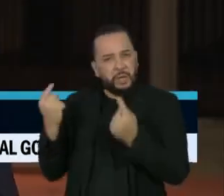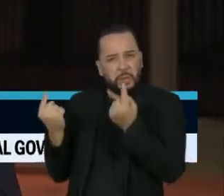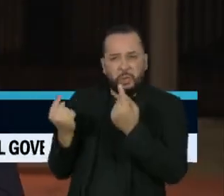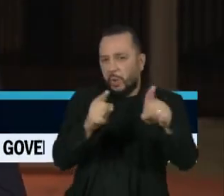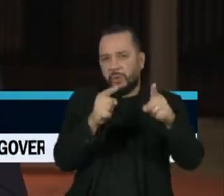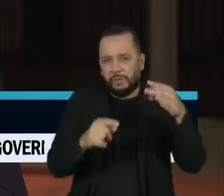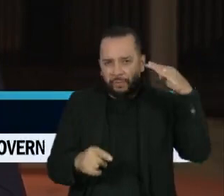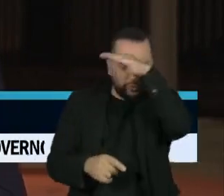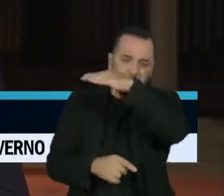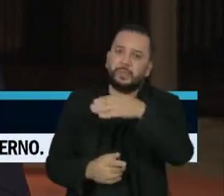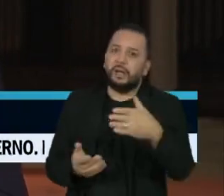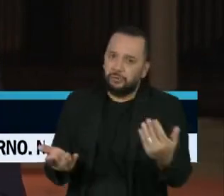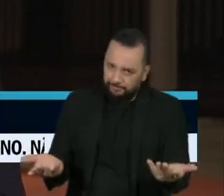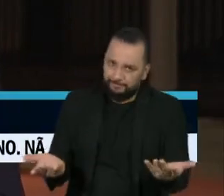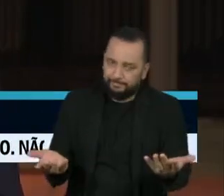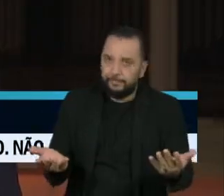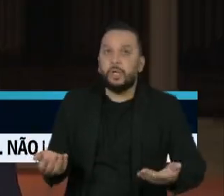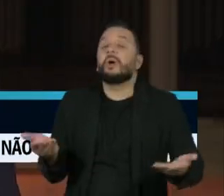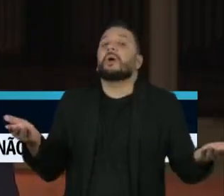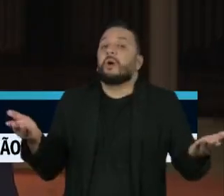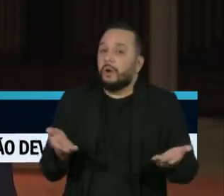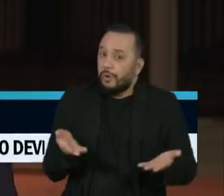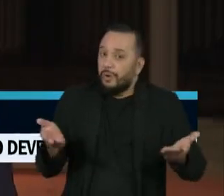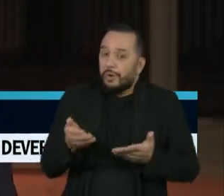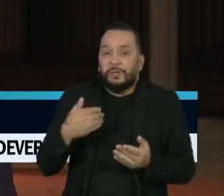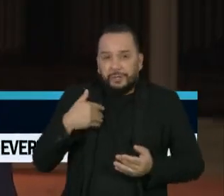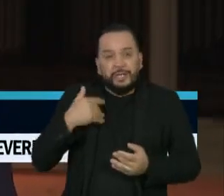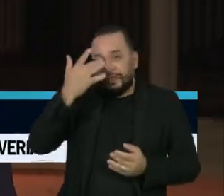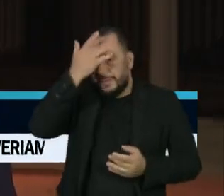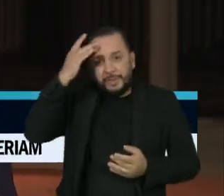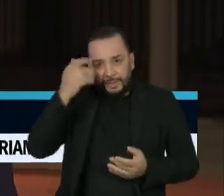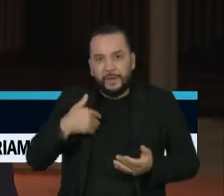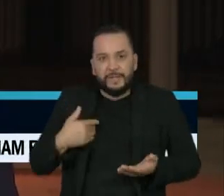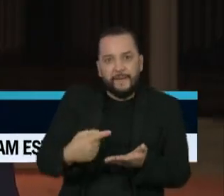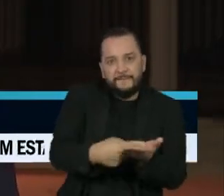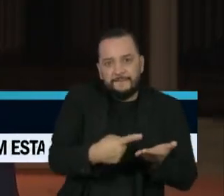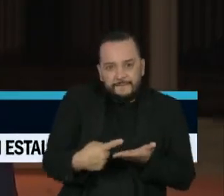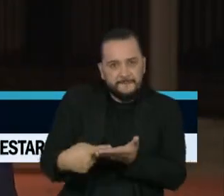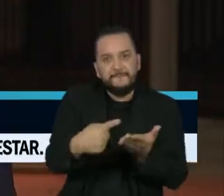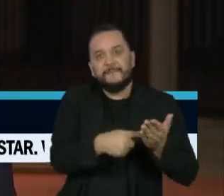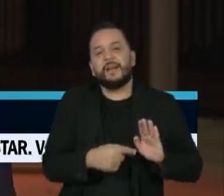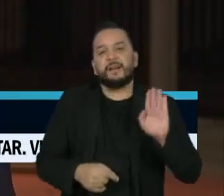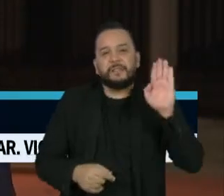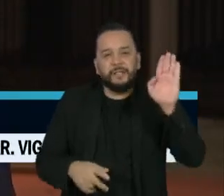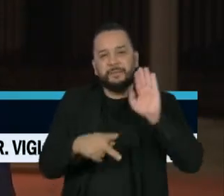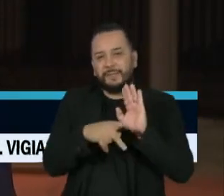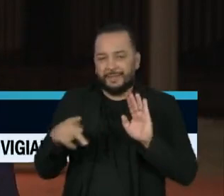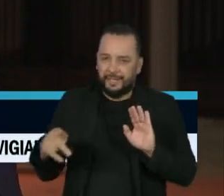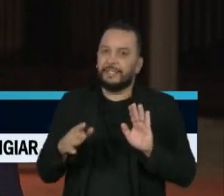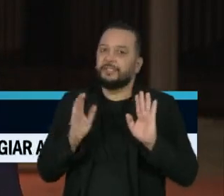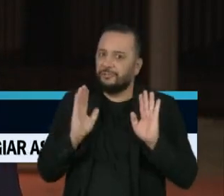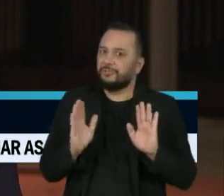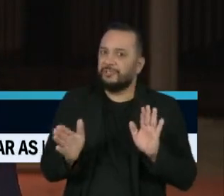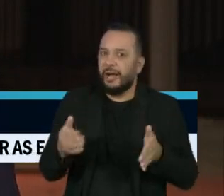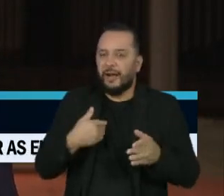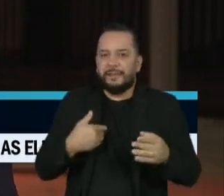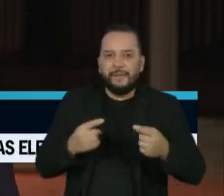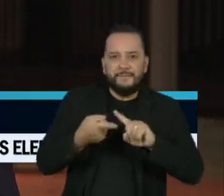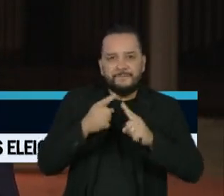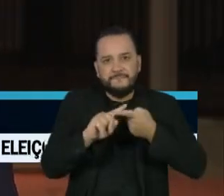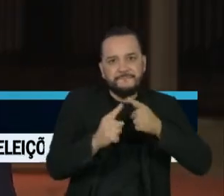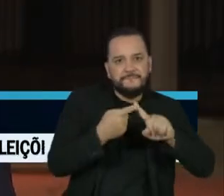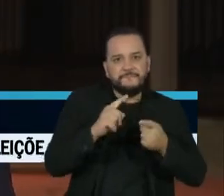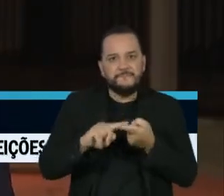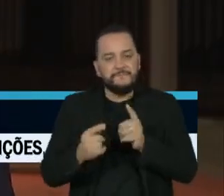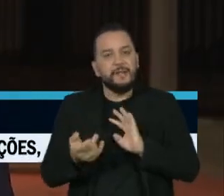Hoje foi dia de grande movimentação entre os principais concorrentes à cadeira de presidente da República. Já em ritmo de campanha, os